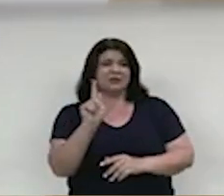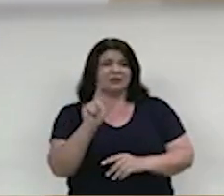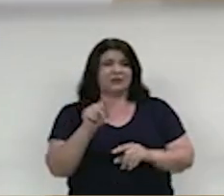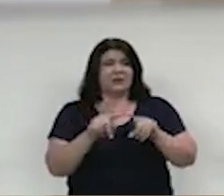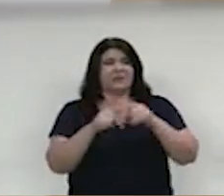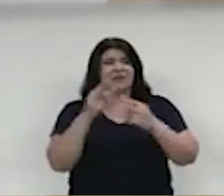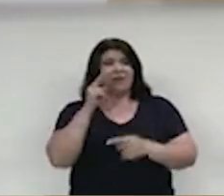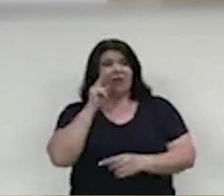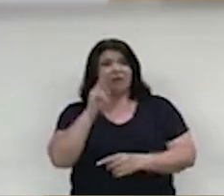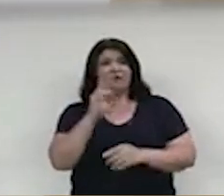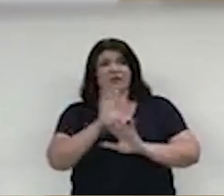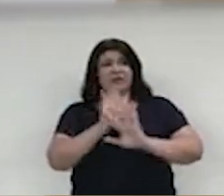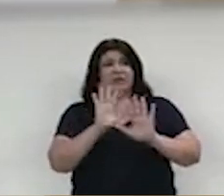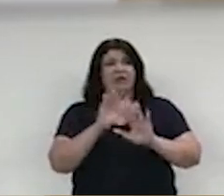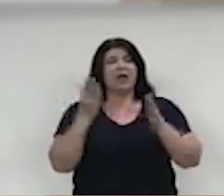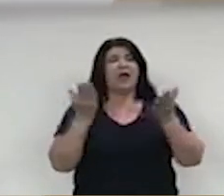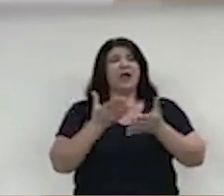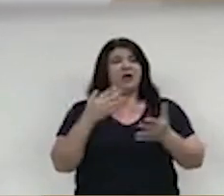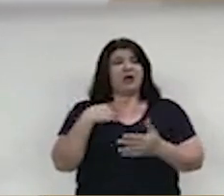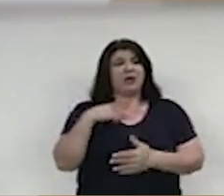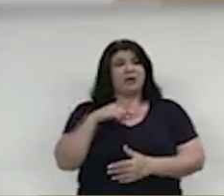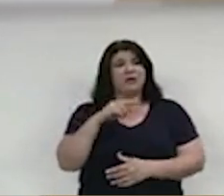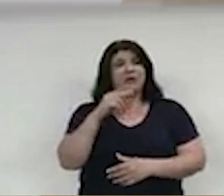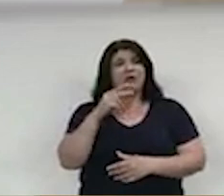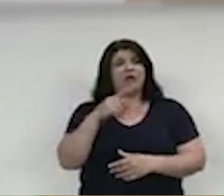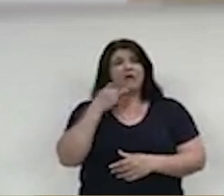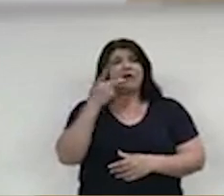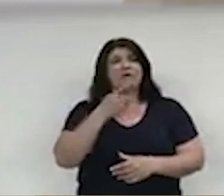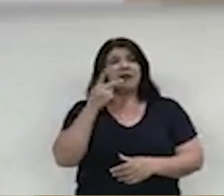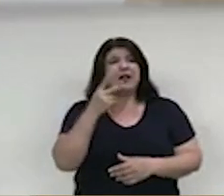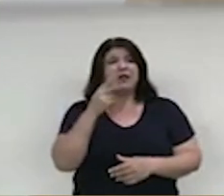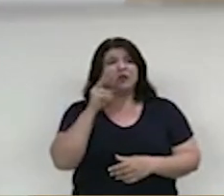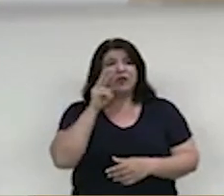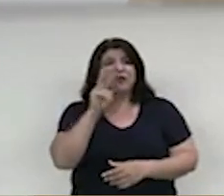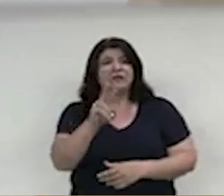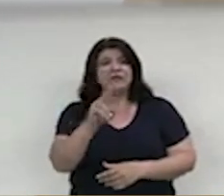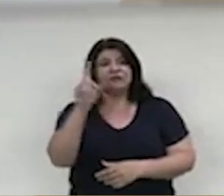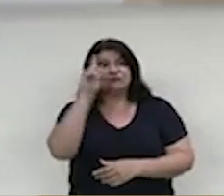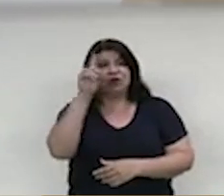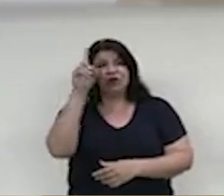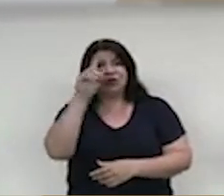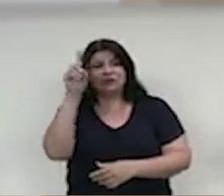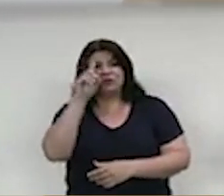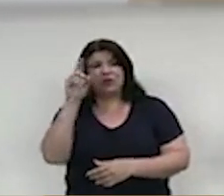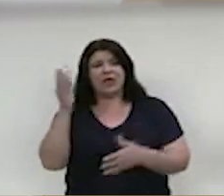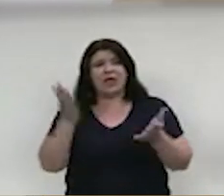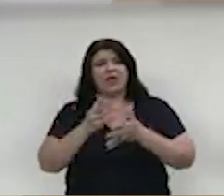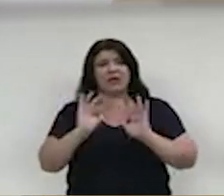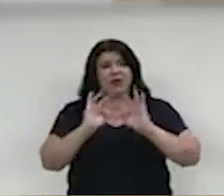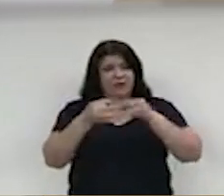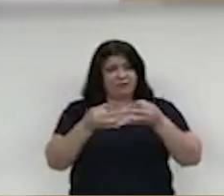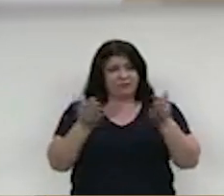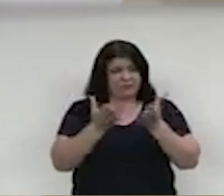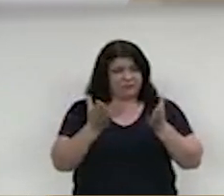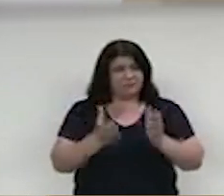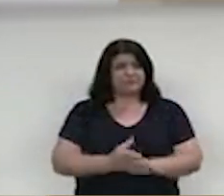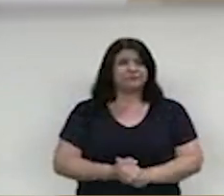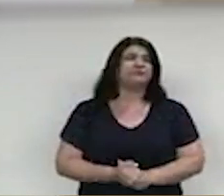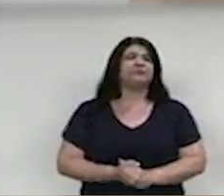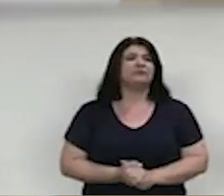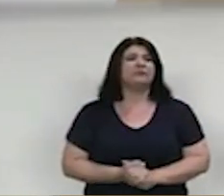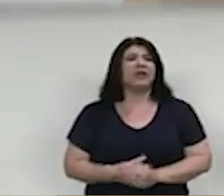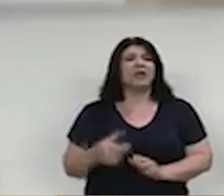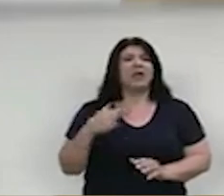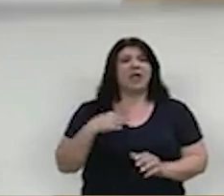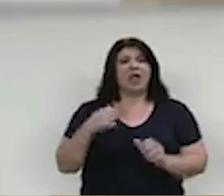olhos. Mas agora vou relatar o que tenho presenciado dia após dia. Chegando ao final realmente agora. Em 2018, eu e minha esposa